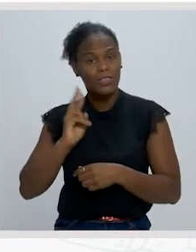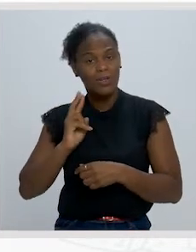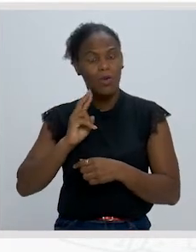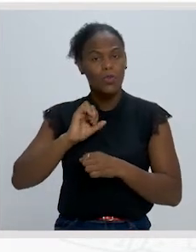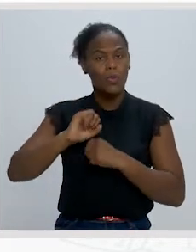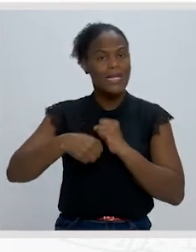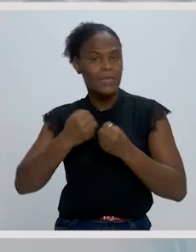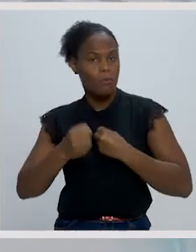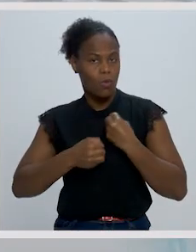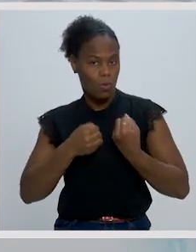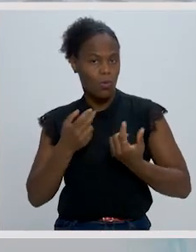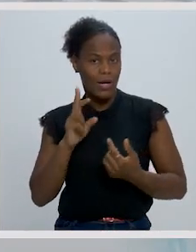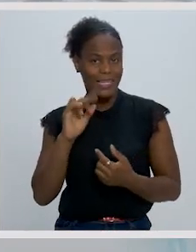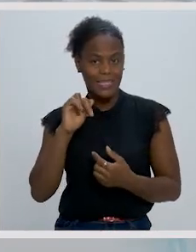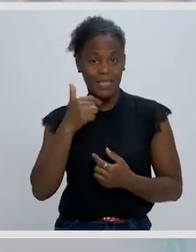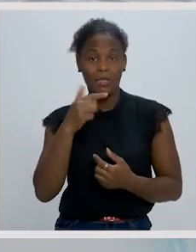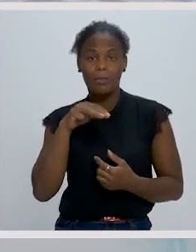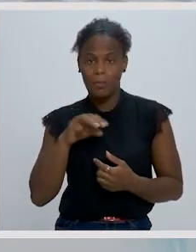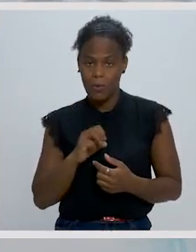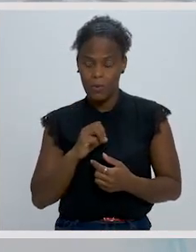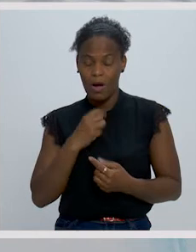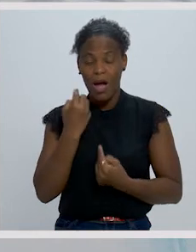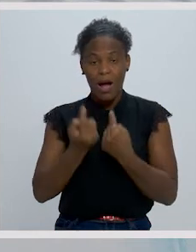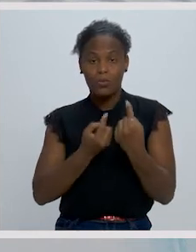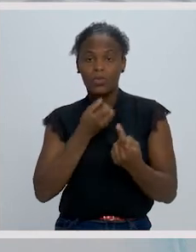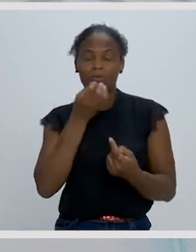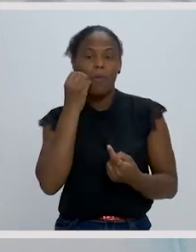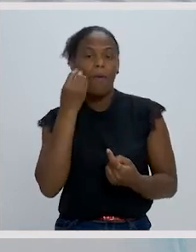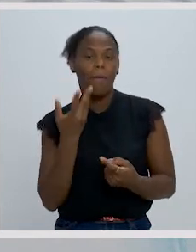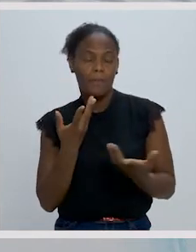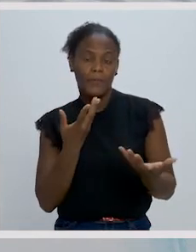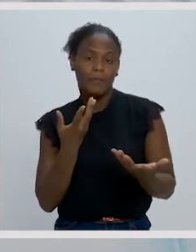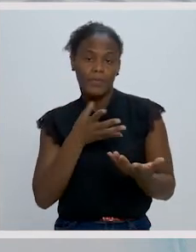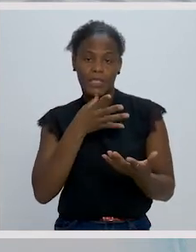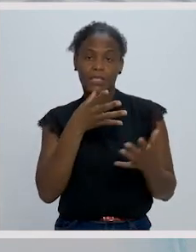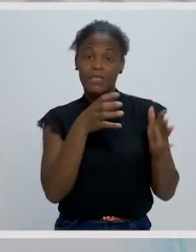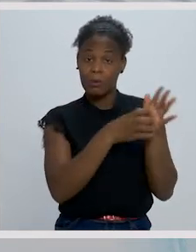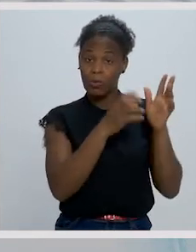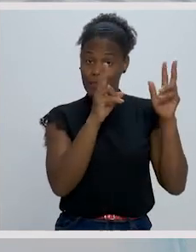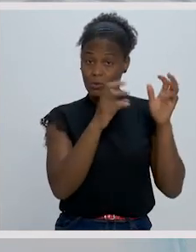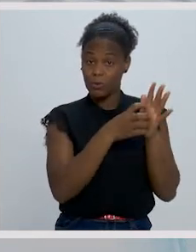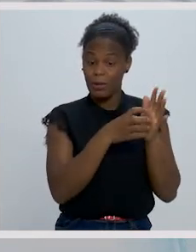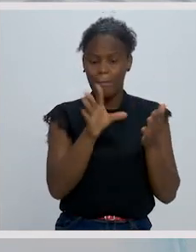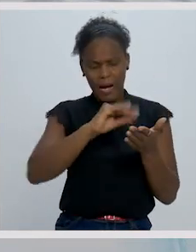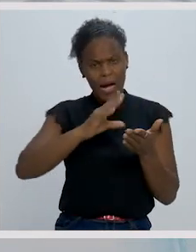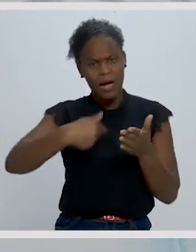ritmo. São algumas das características do simbolismo. É claro que há mais características que nós também